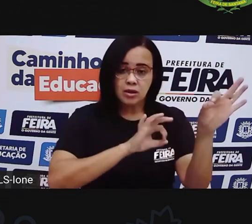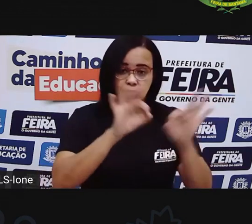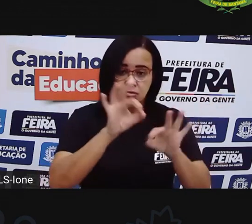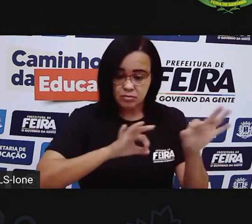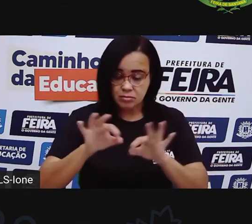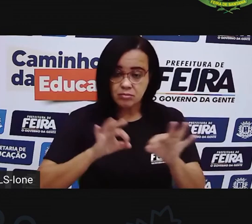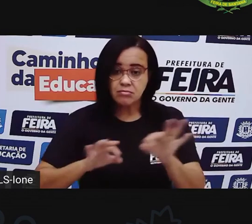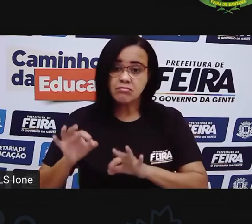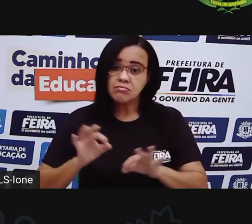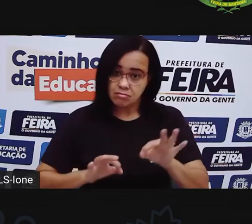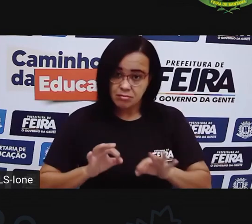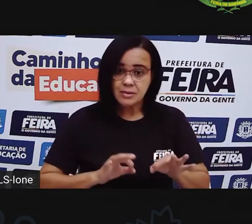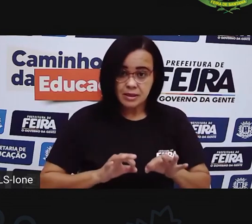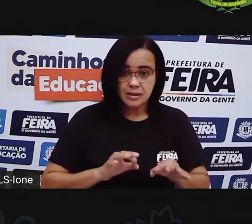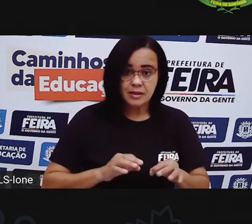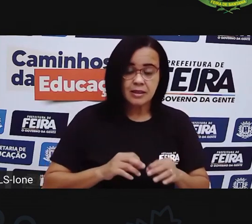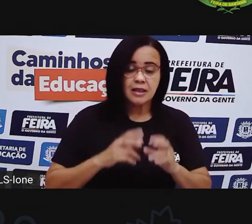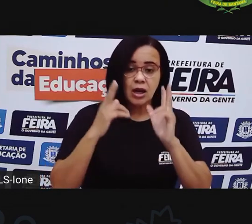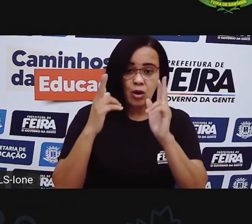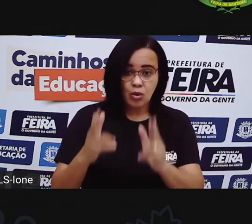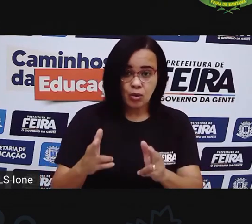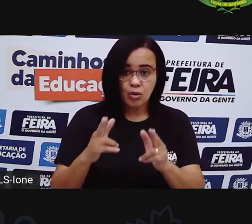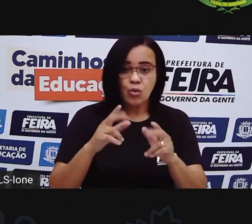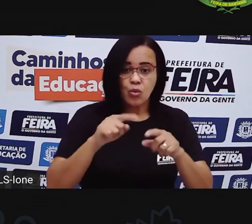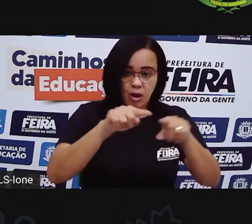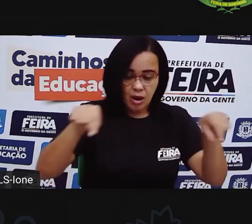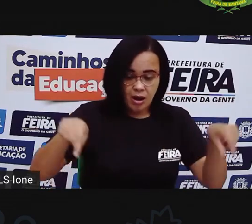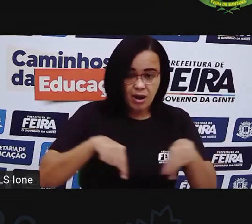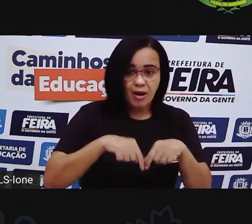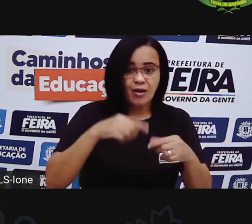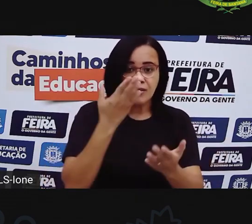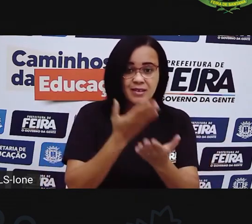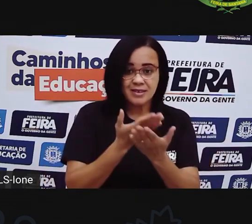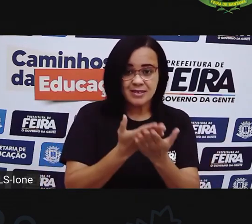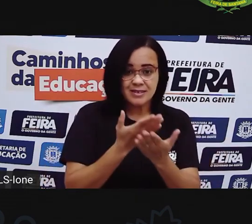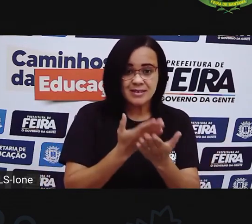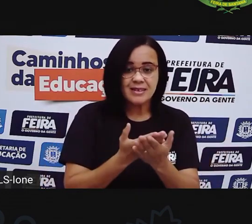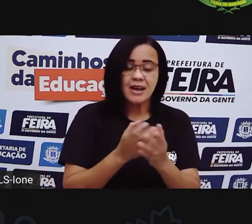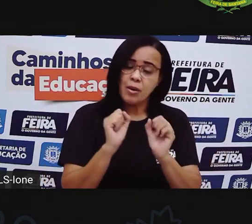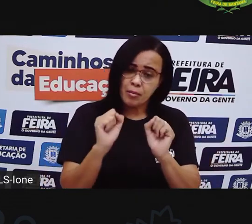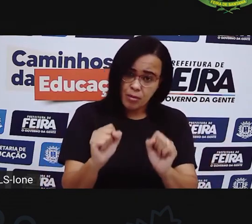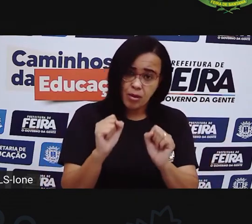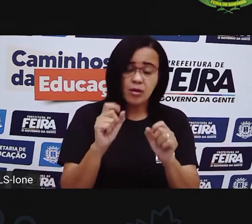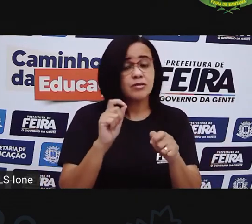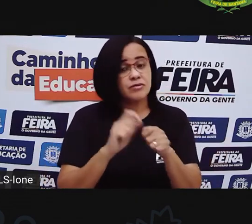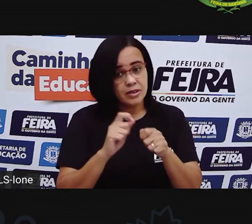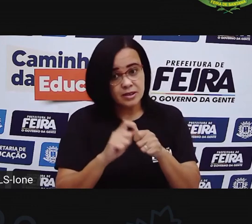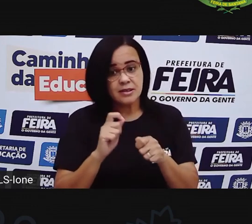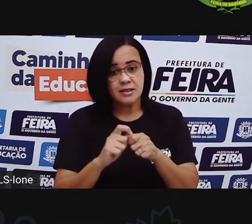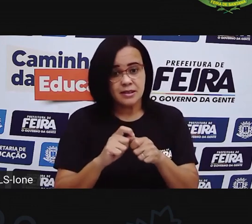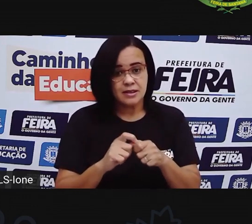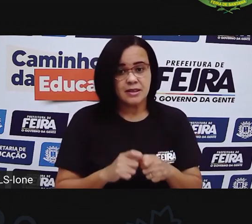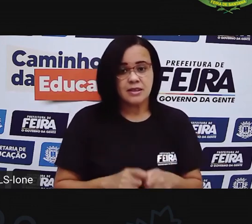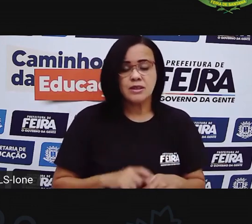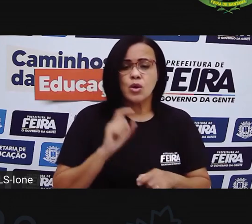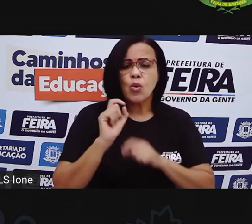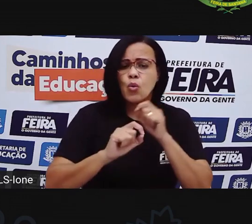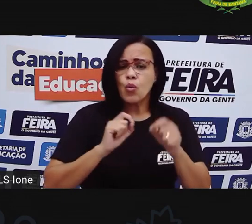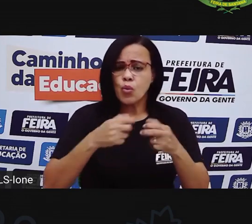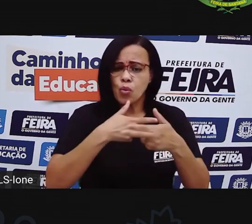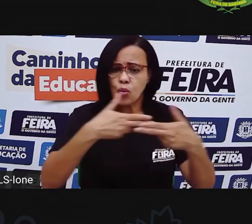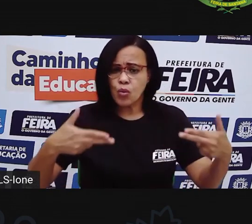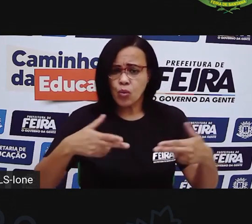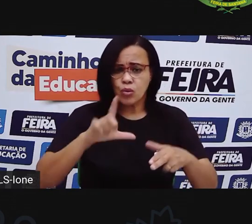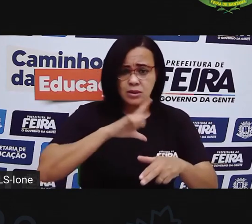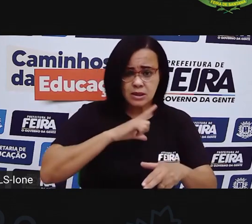Então você pode aí fazer o desenho da sua sala de aula primeiro. Ver tudo que tem, né? Se tem estante, quantas cadeiras